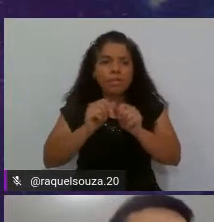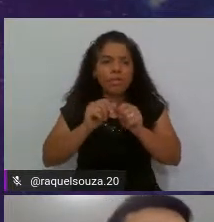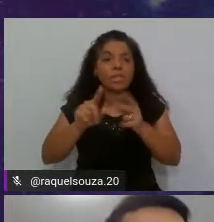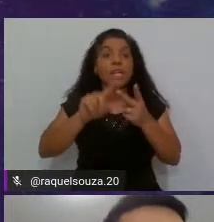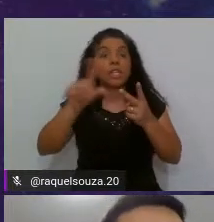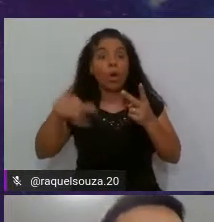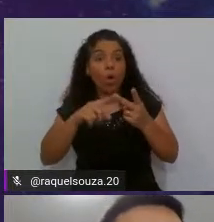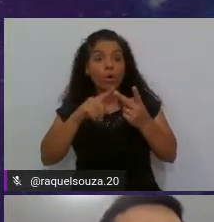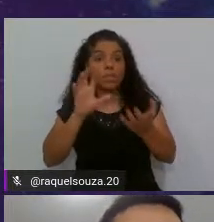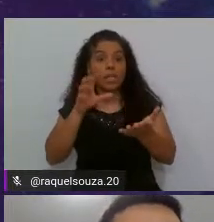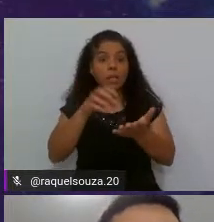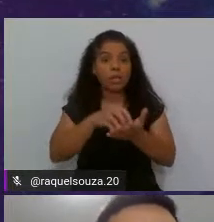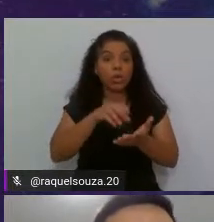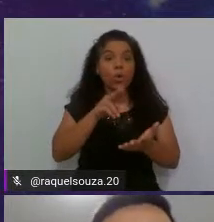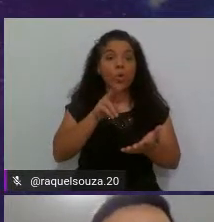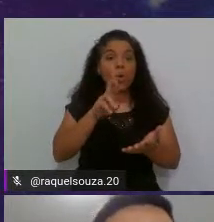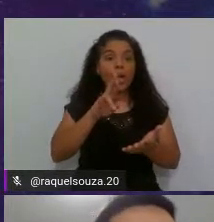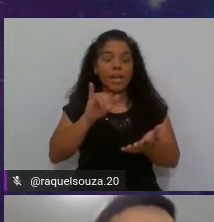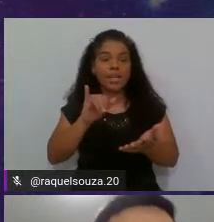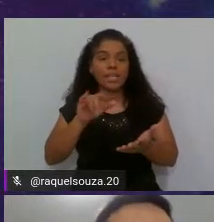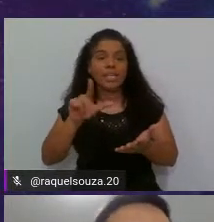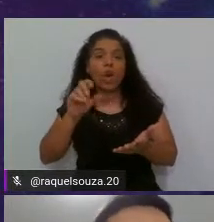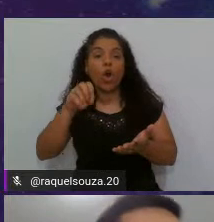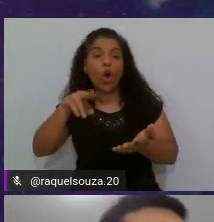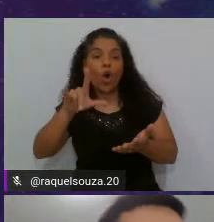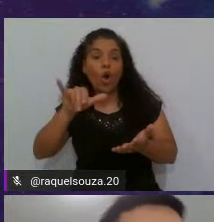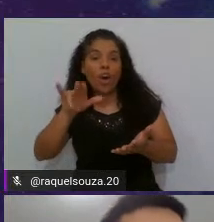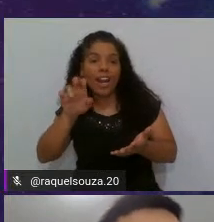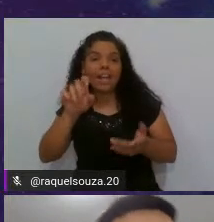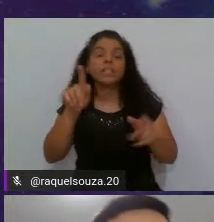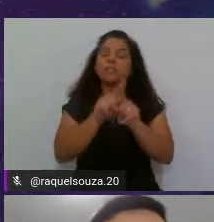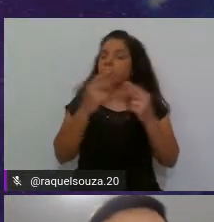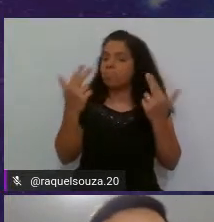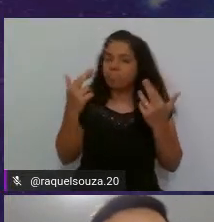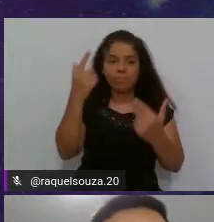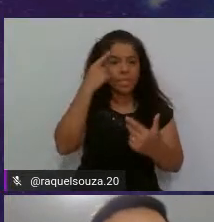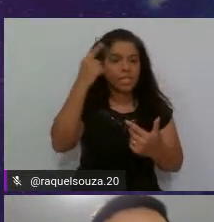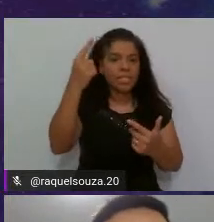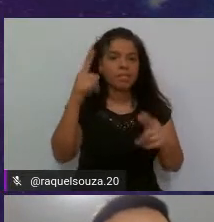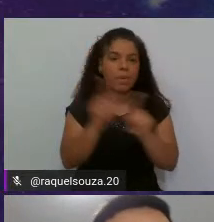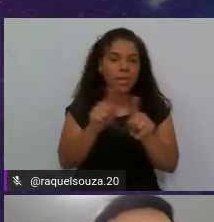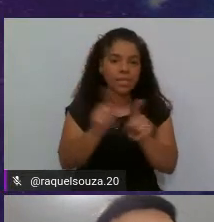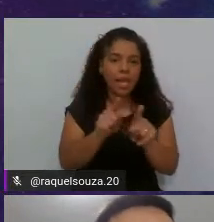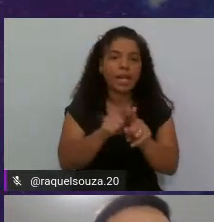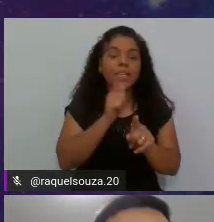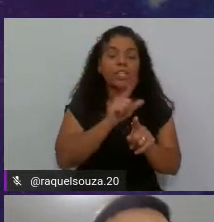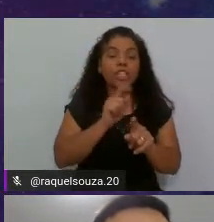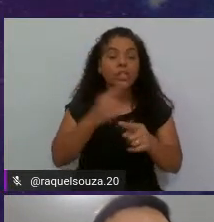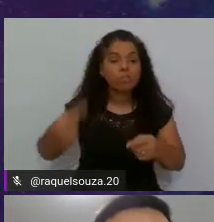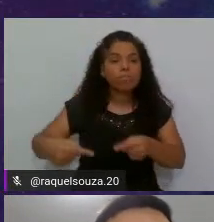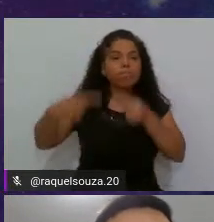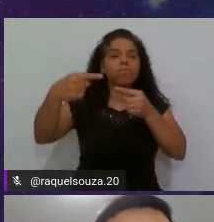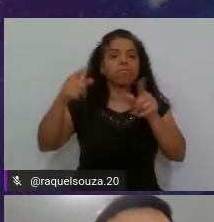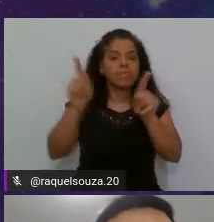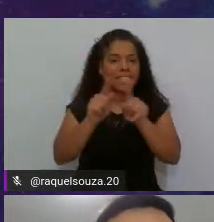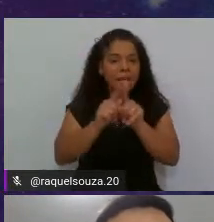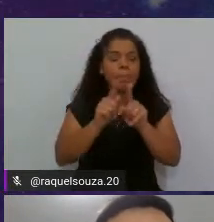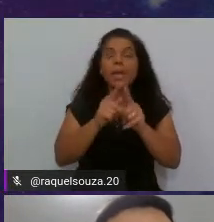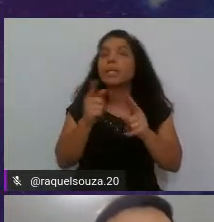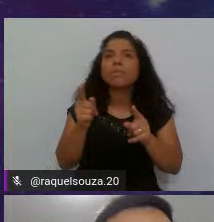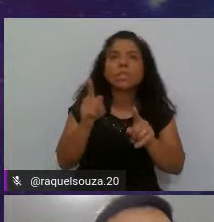plataforma chamada o RI Online, que também é a mesma ideia de desafios que você pode